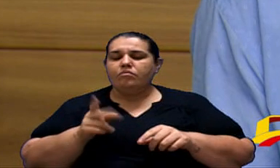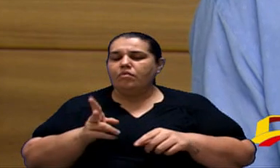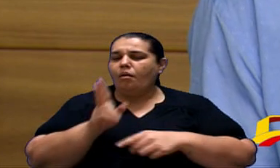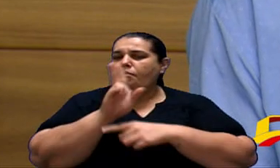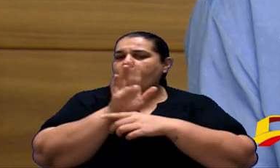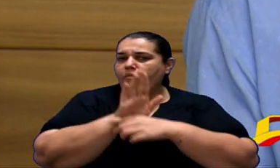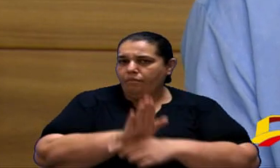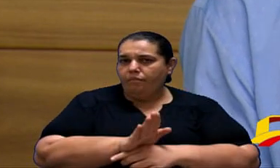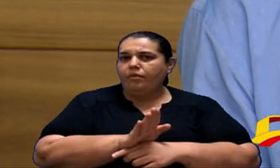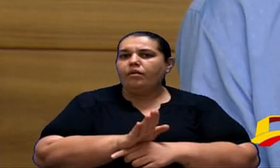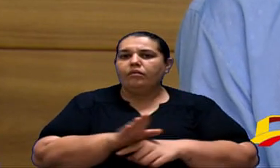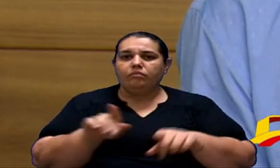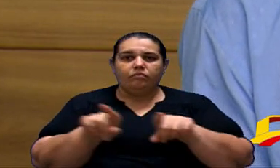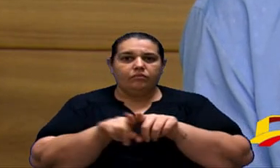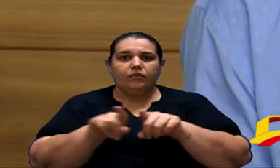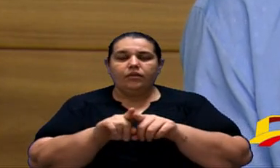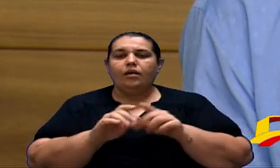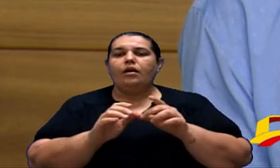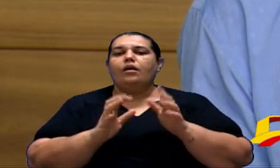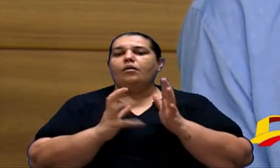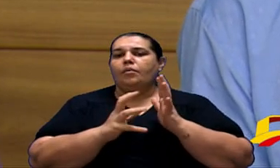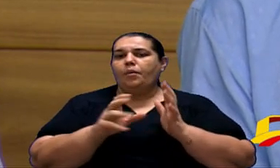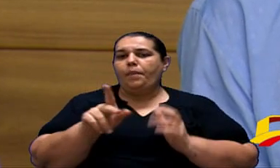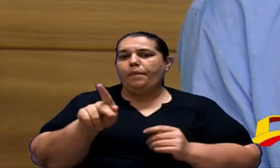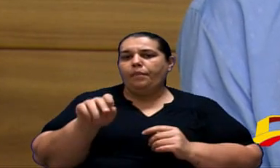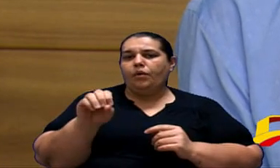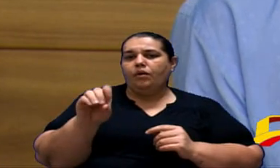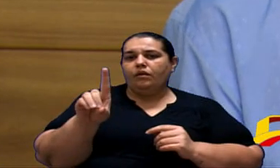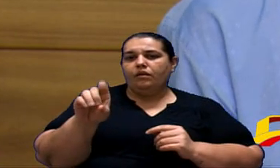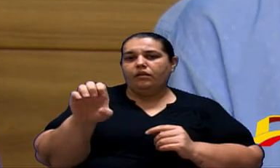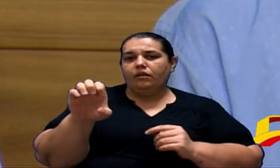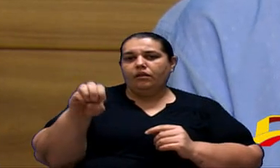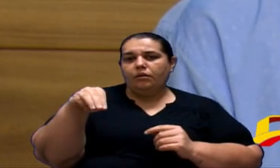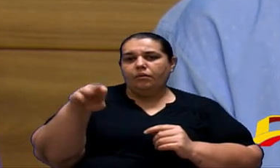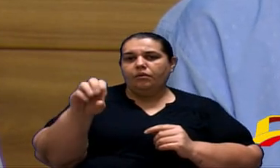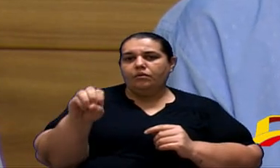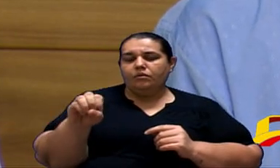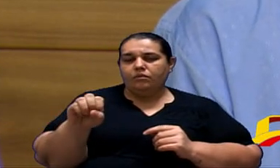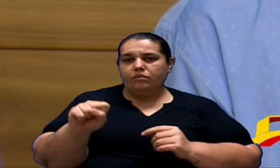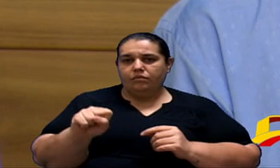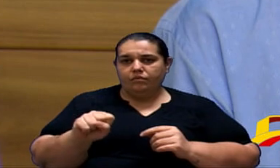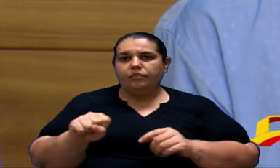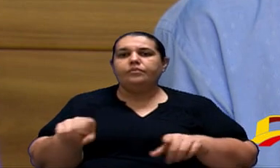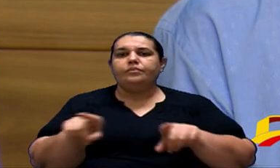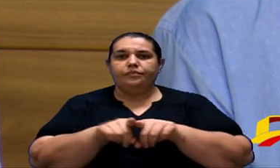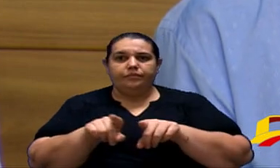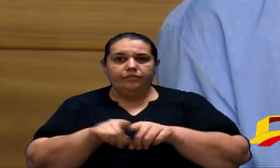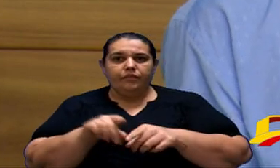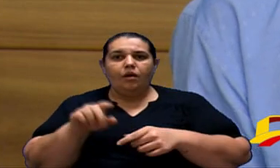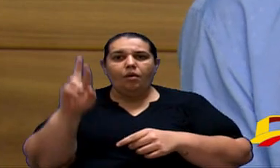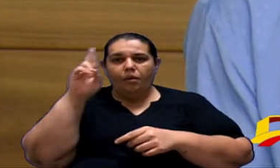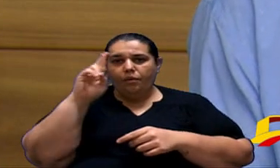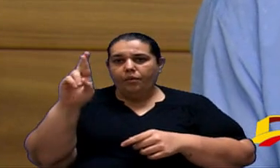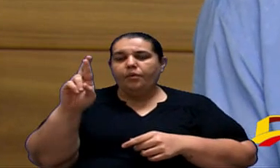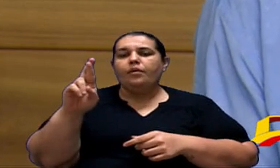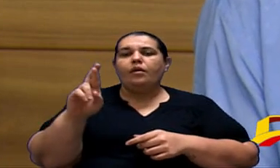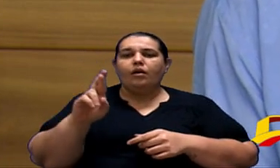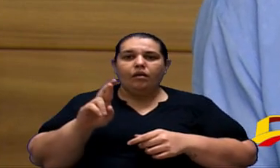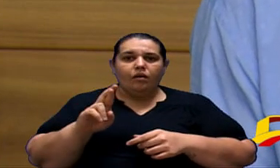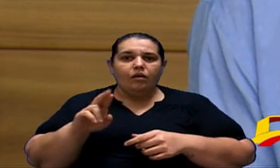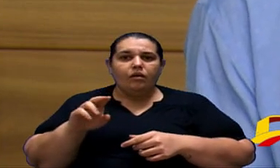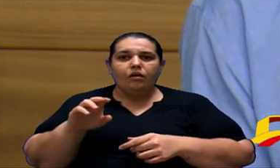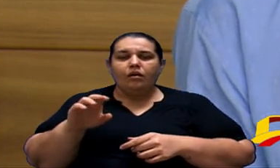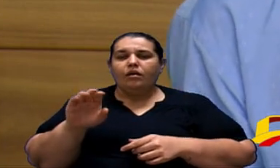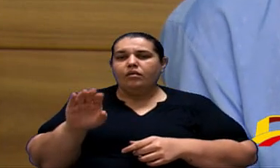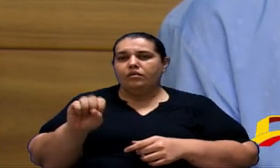França aqui também a bancada do Podemos já se posicionou conforme o próprio presidente da Federação dos Frentistas acabou de citar